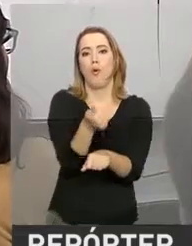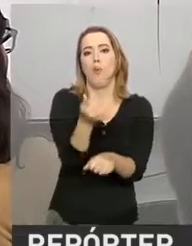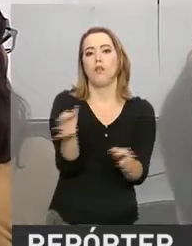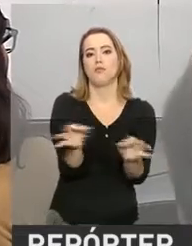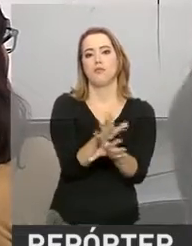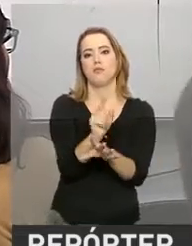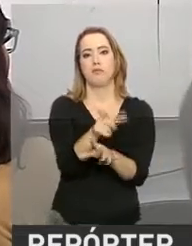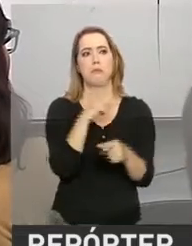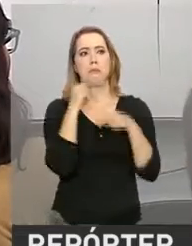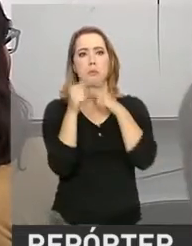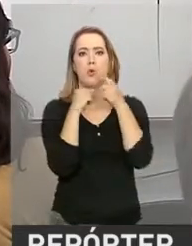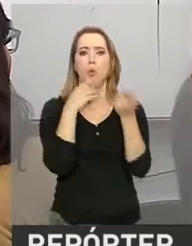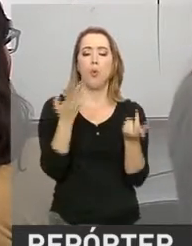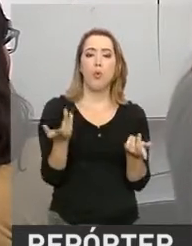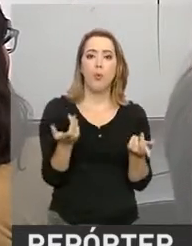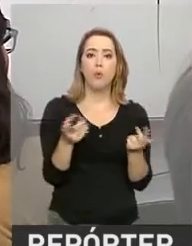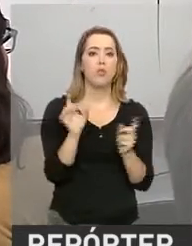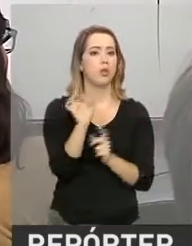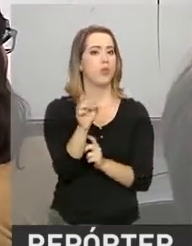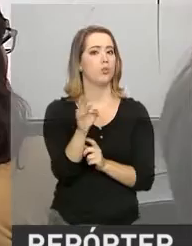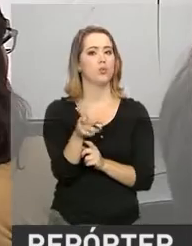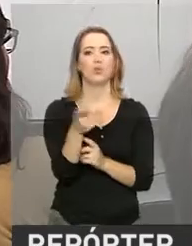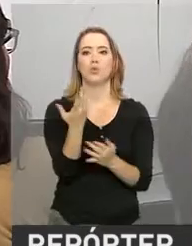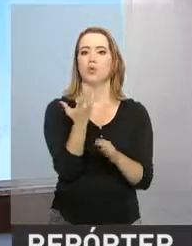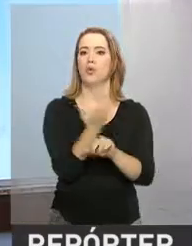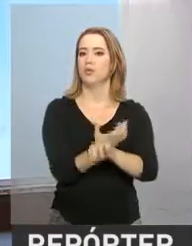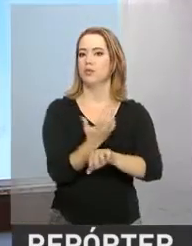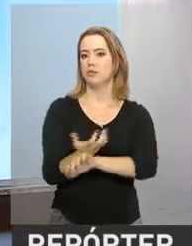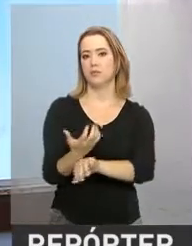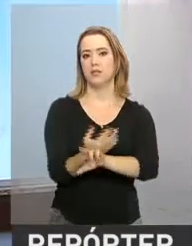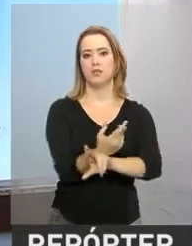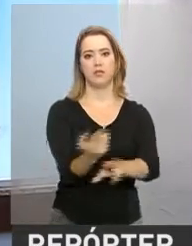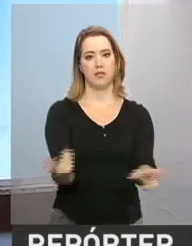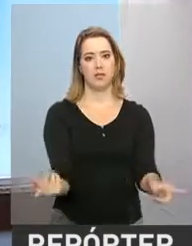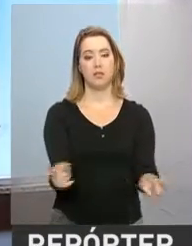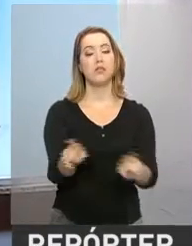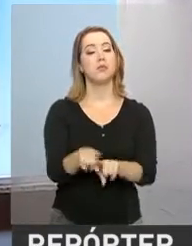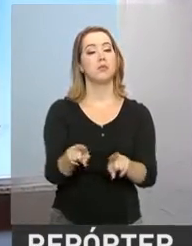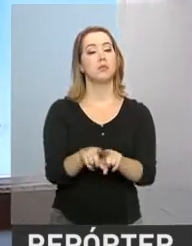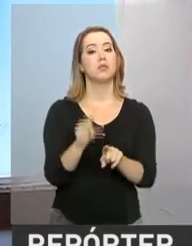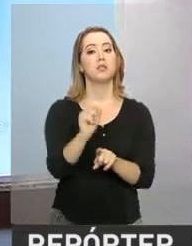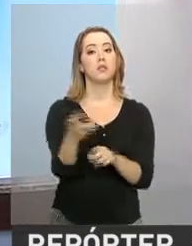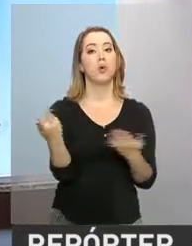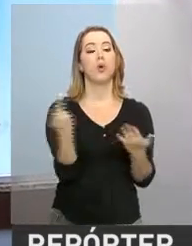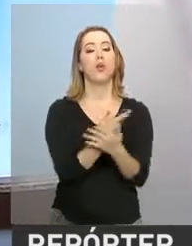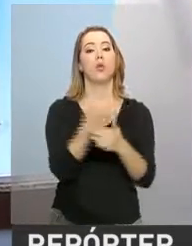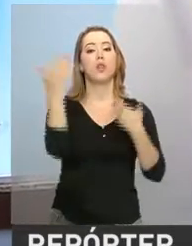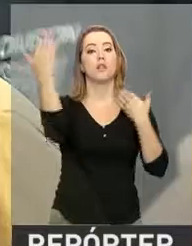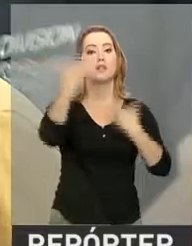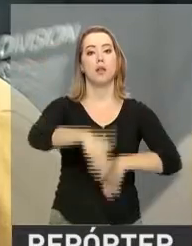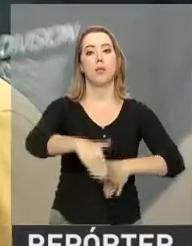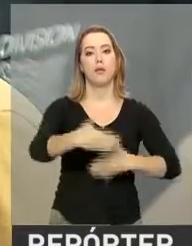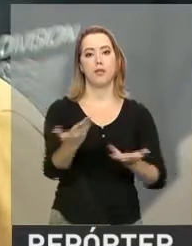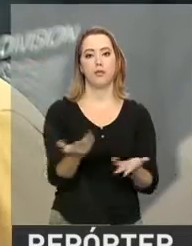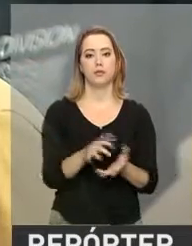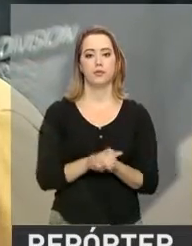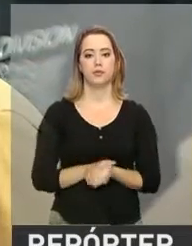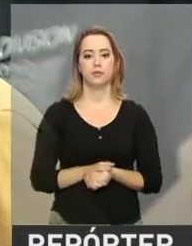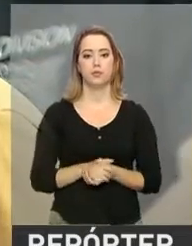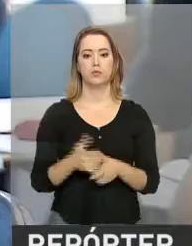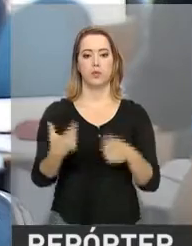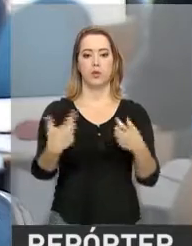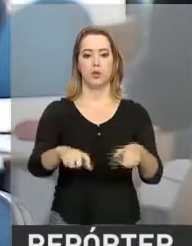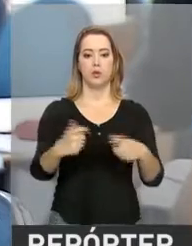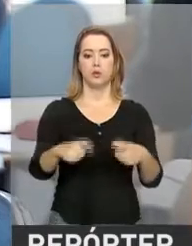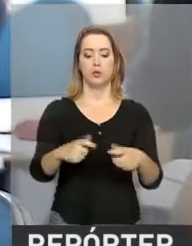aparecerem dúvidas, não só quanto ao conteúdo, mas também sobre a realização da prova. A questão do local de